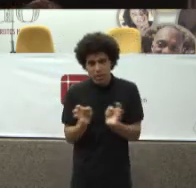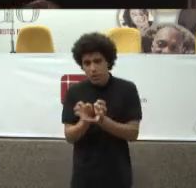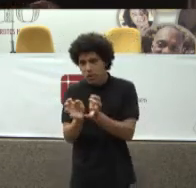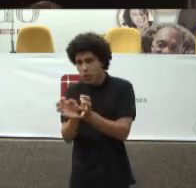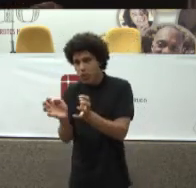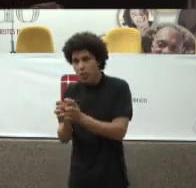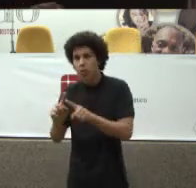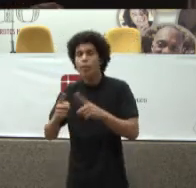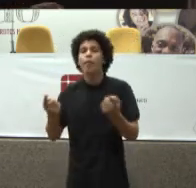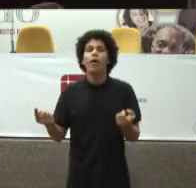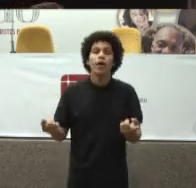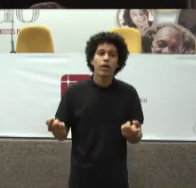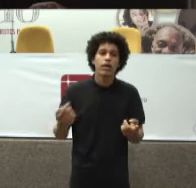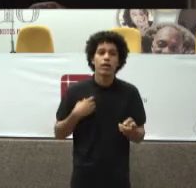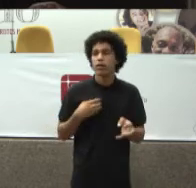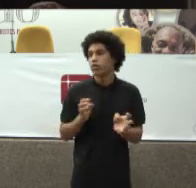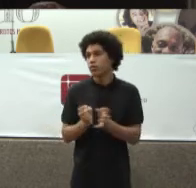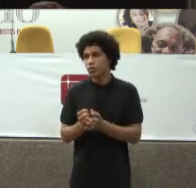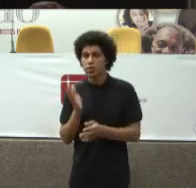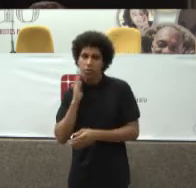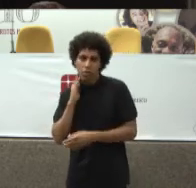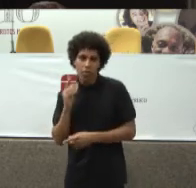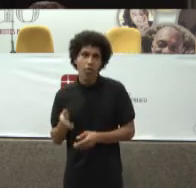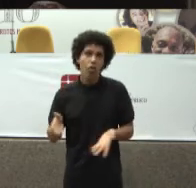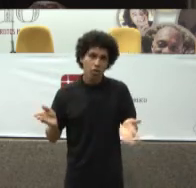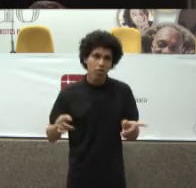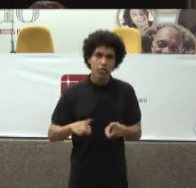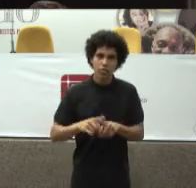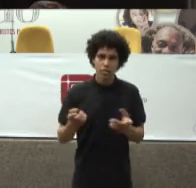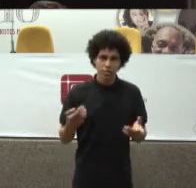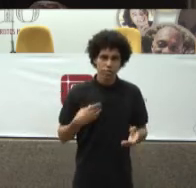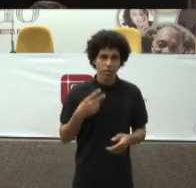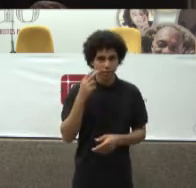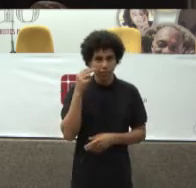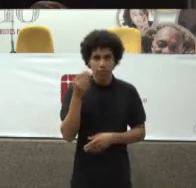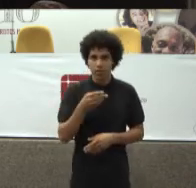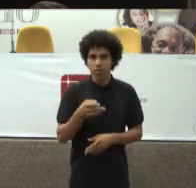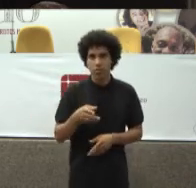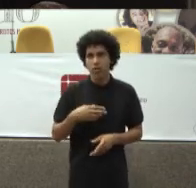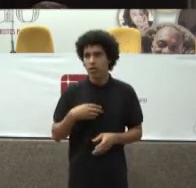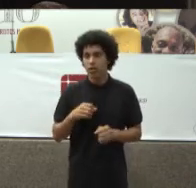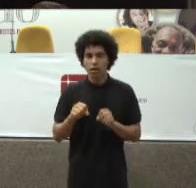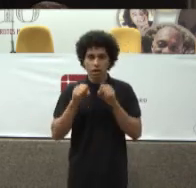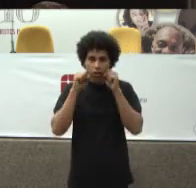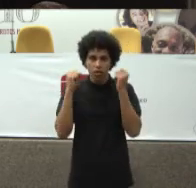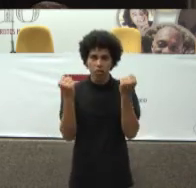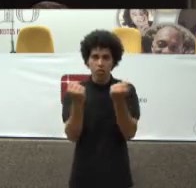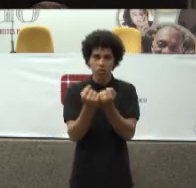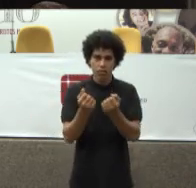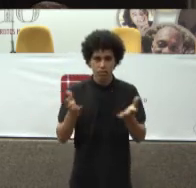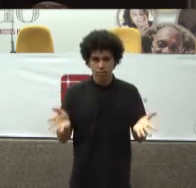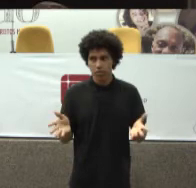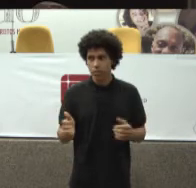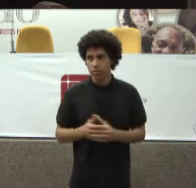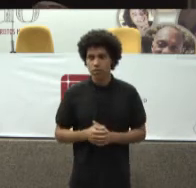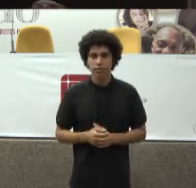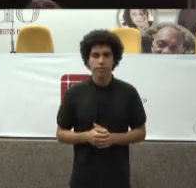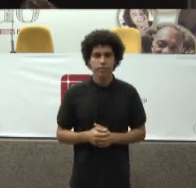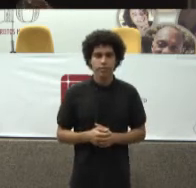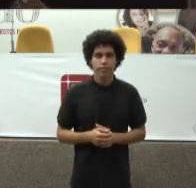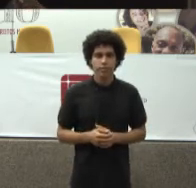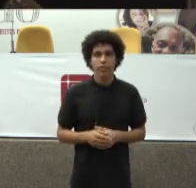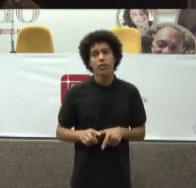mesmo Está havendo Deve ter terminado Ou terminando A nossa Comissão Reunião da comissão Entre gestores